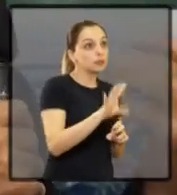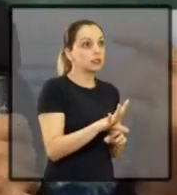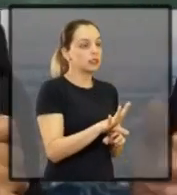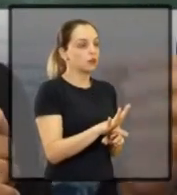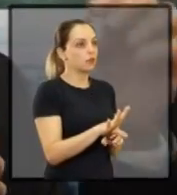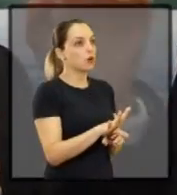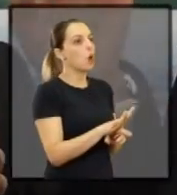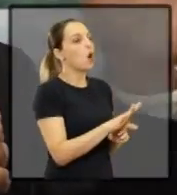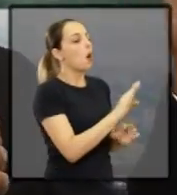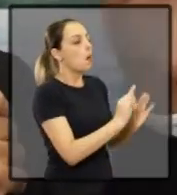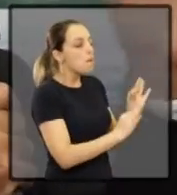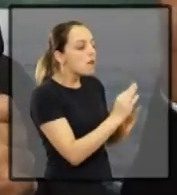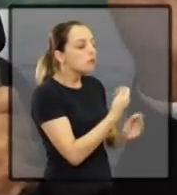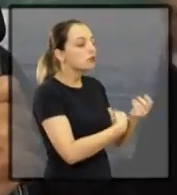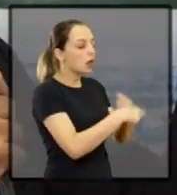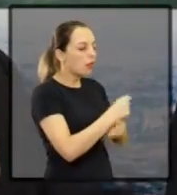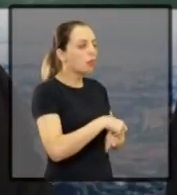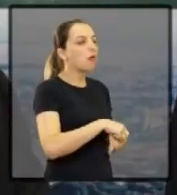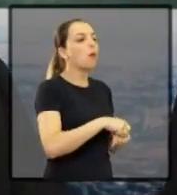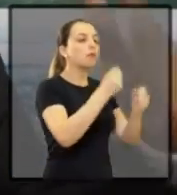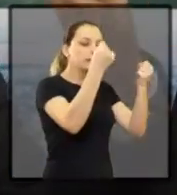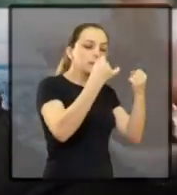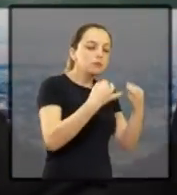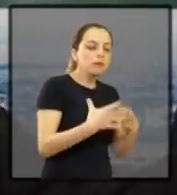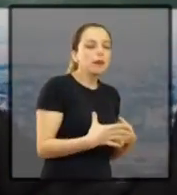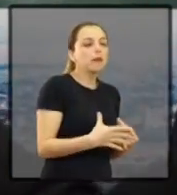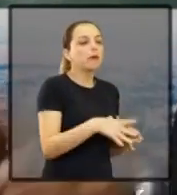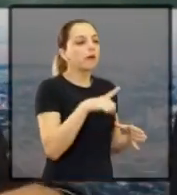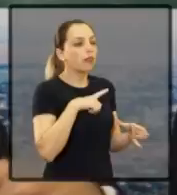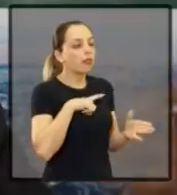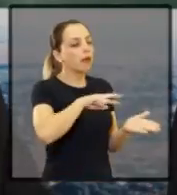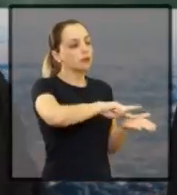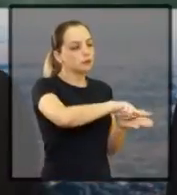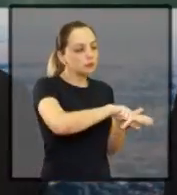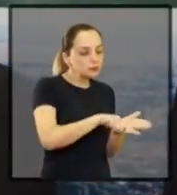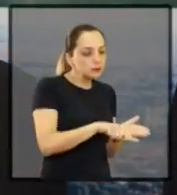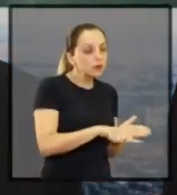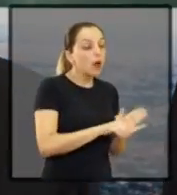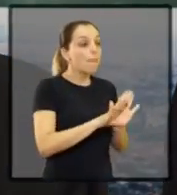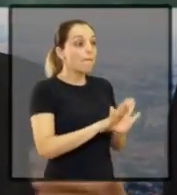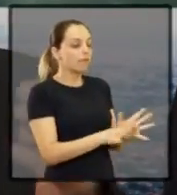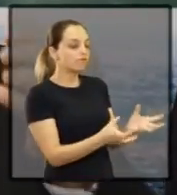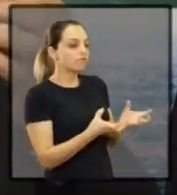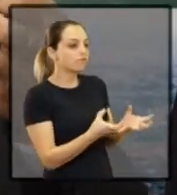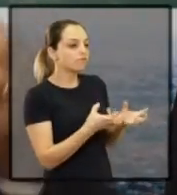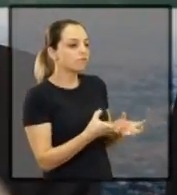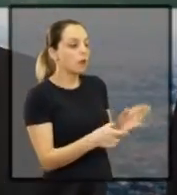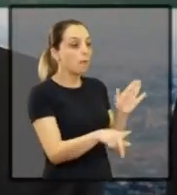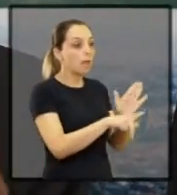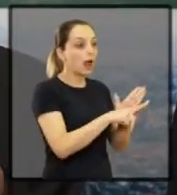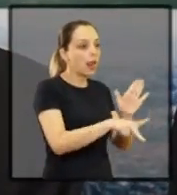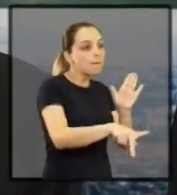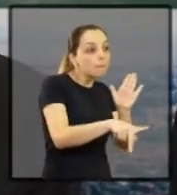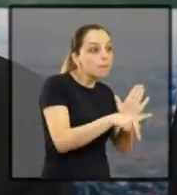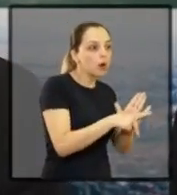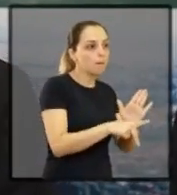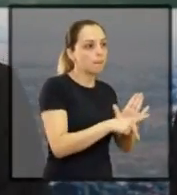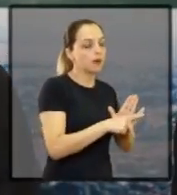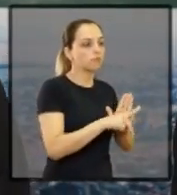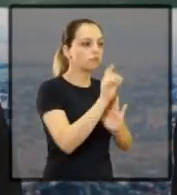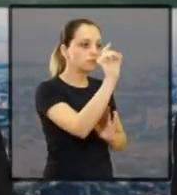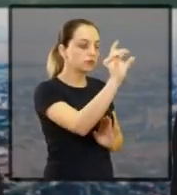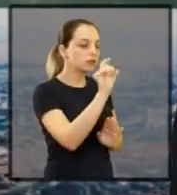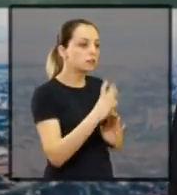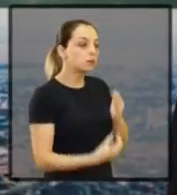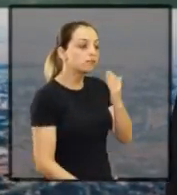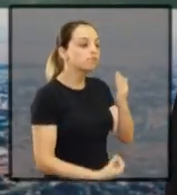diretor. O plano diretor fala lá alguma coisinha, as ligações disso, daquilo, mas nós queremos uma lei específica